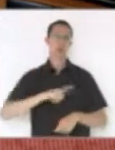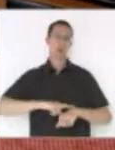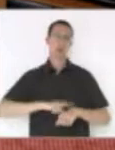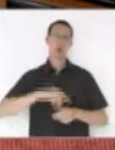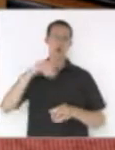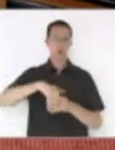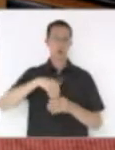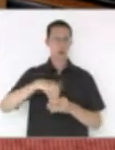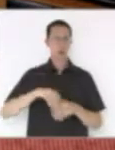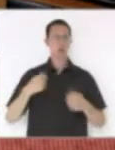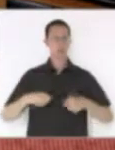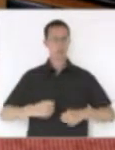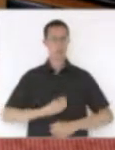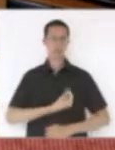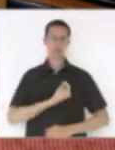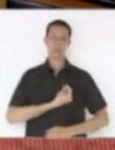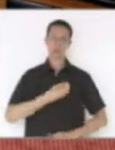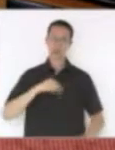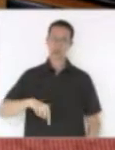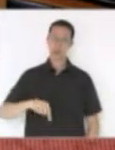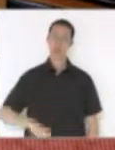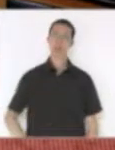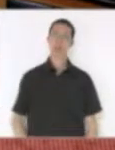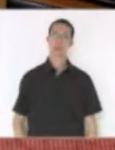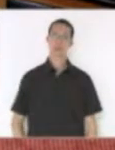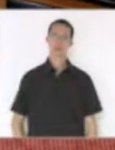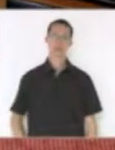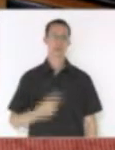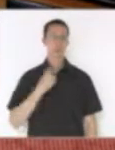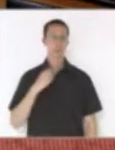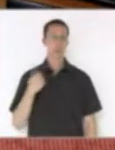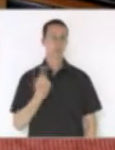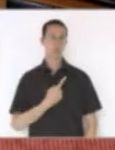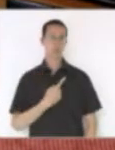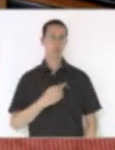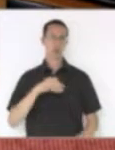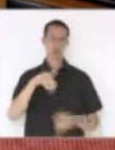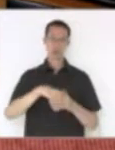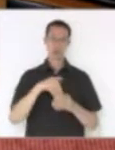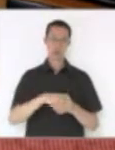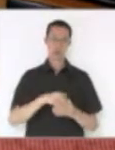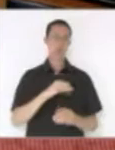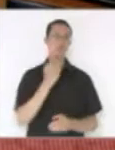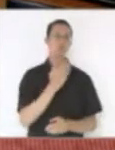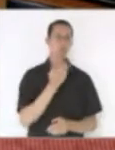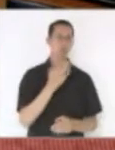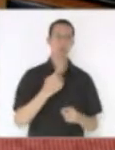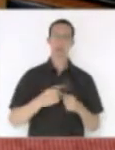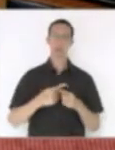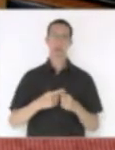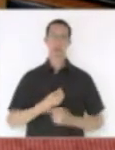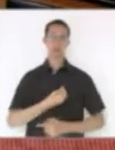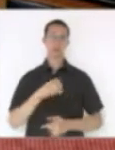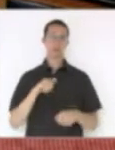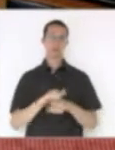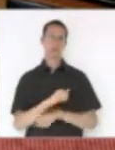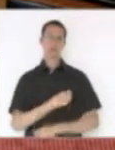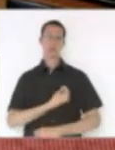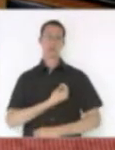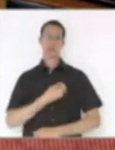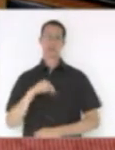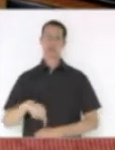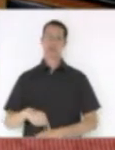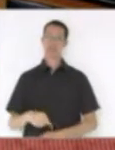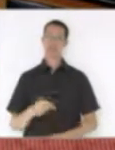no plenário. Nós não podemos deixar de votar porque não temos aqui no plenário 20 votos, 21 votos, uma